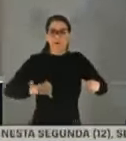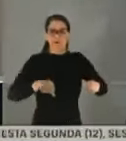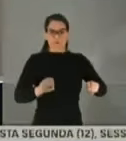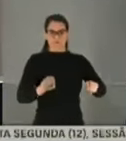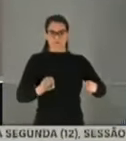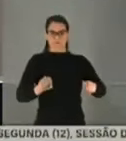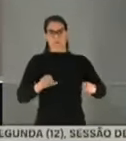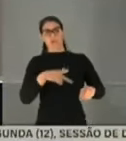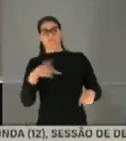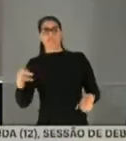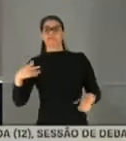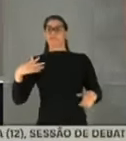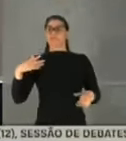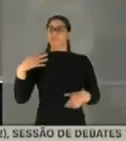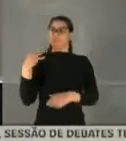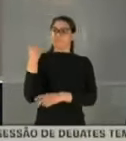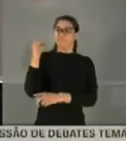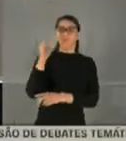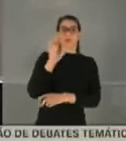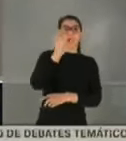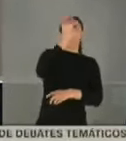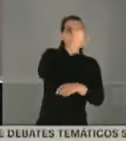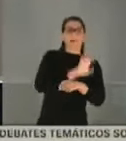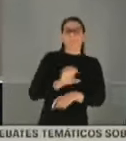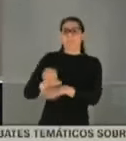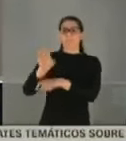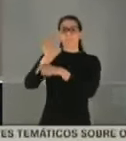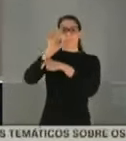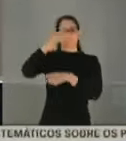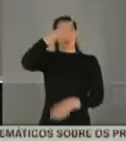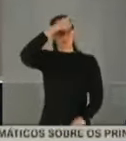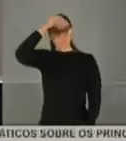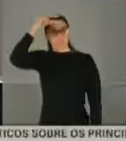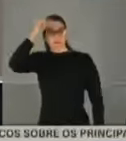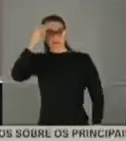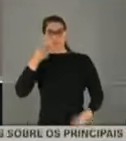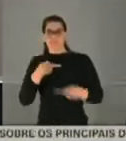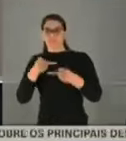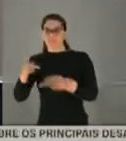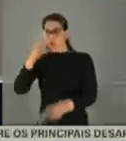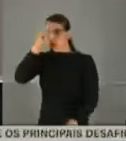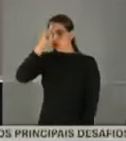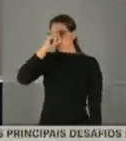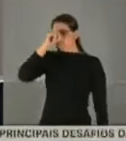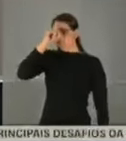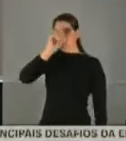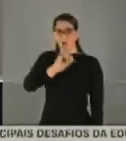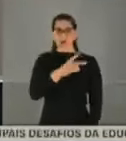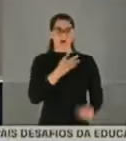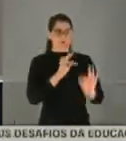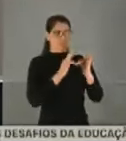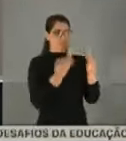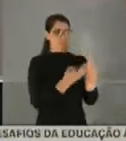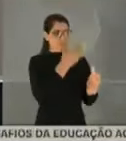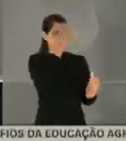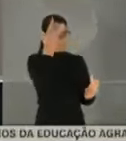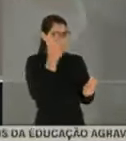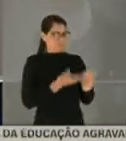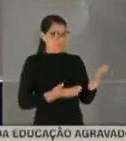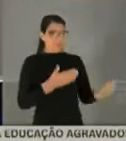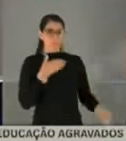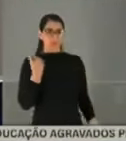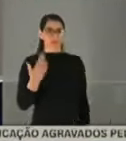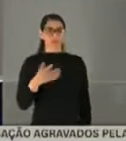nos estados, no município e visitar um hospital e visitar uma família que perdeu um ente querido vai